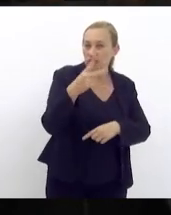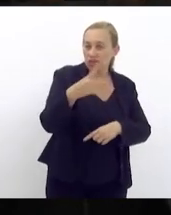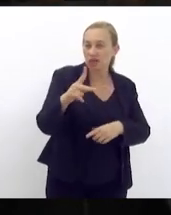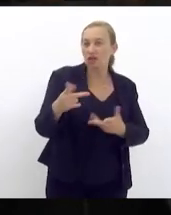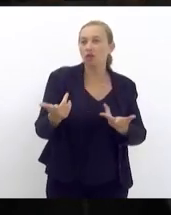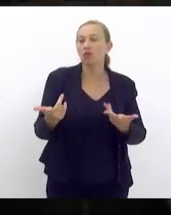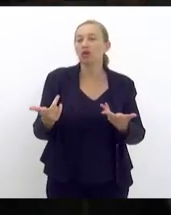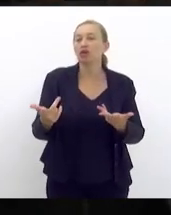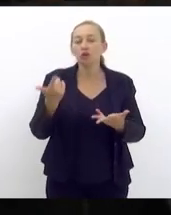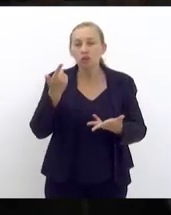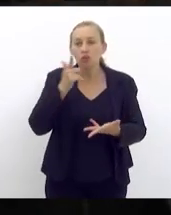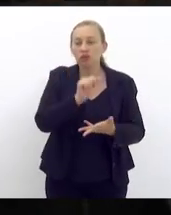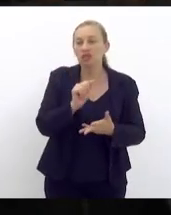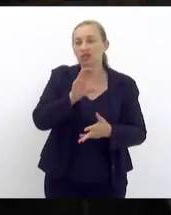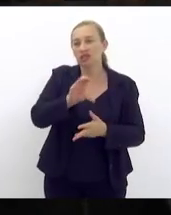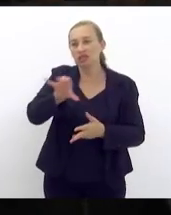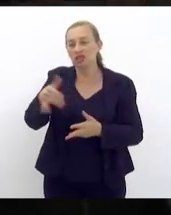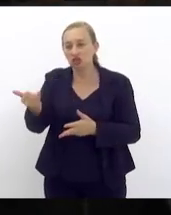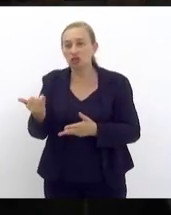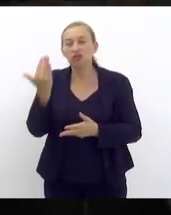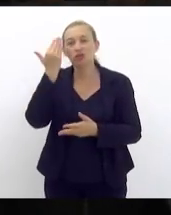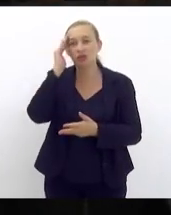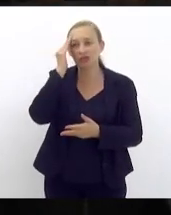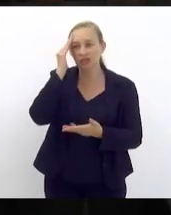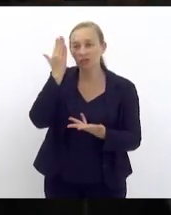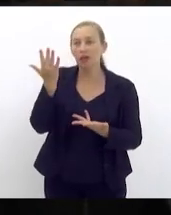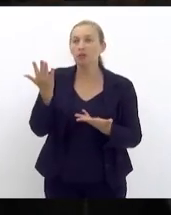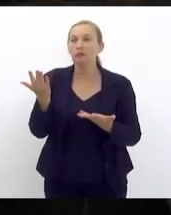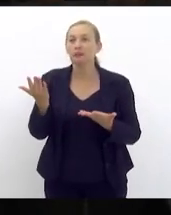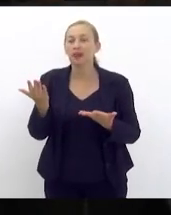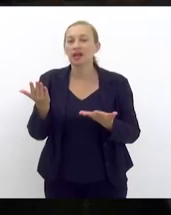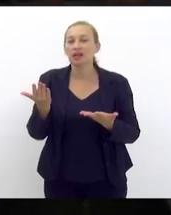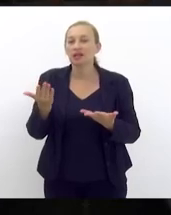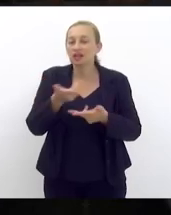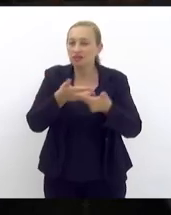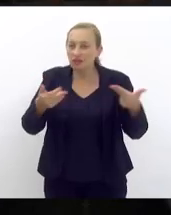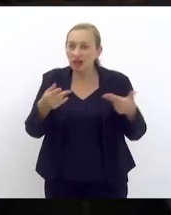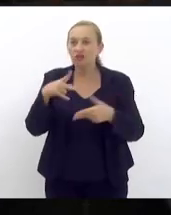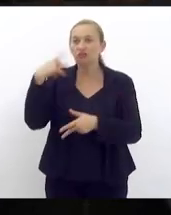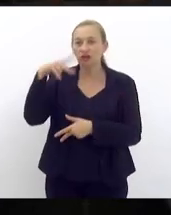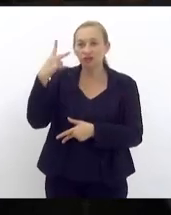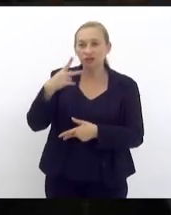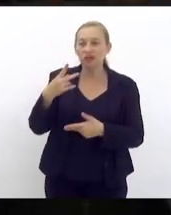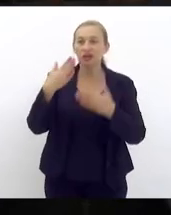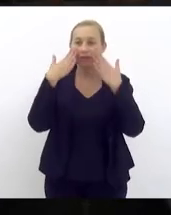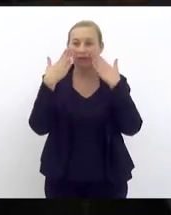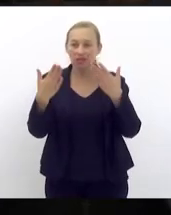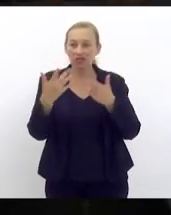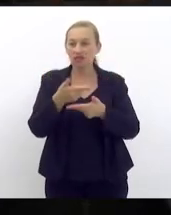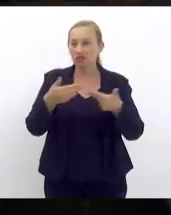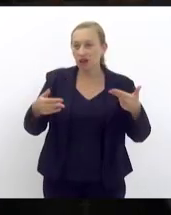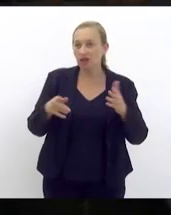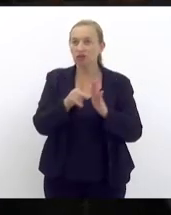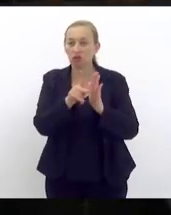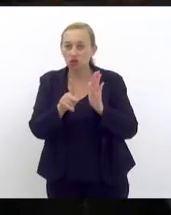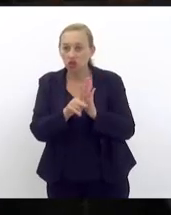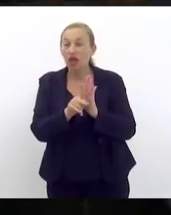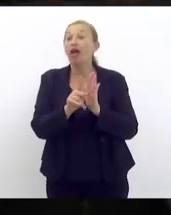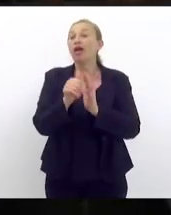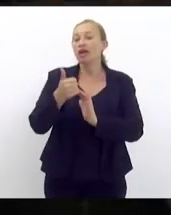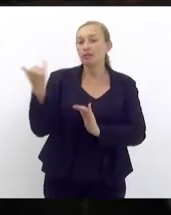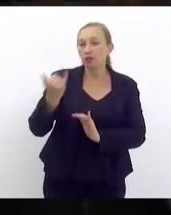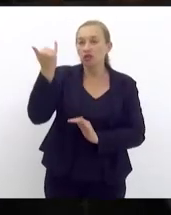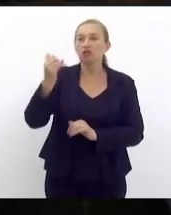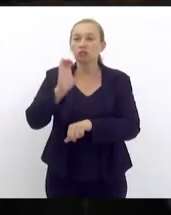e a gente consegue na CCJ ter esse entendimento que vários parlamentares apresentam vários projetos importantes para o nosso